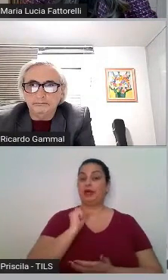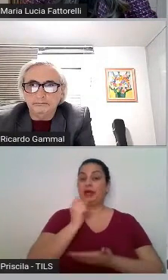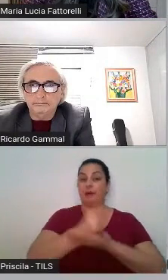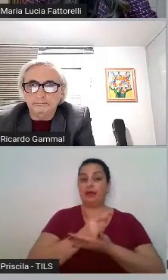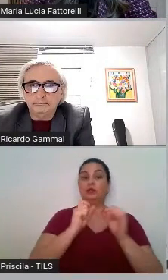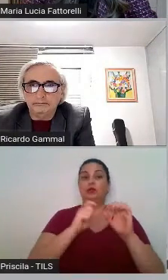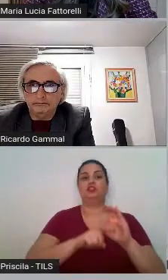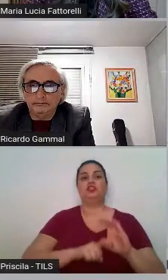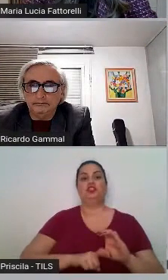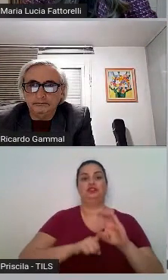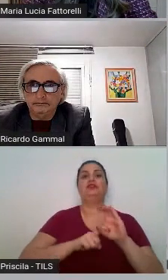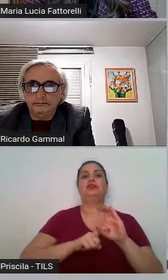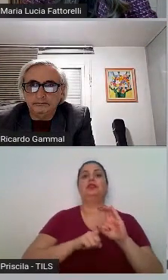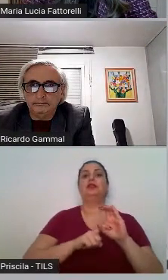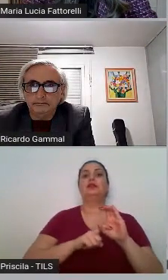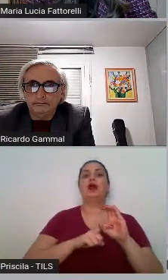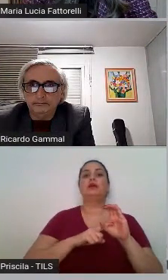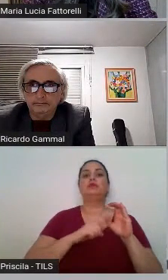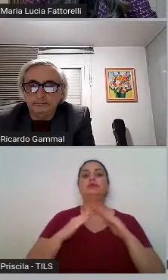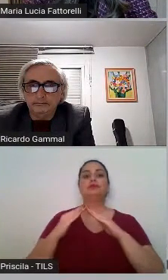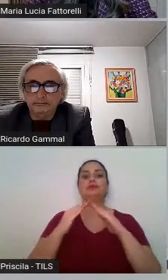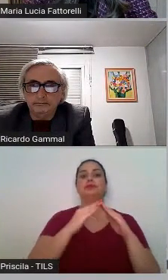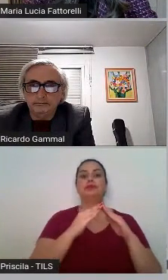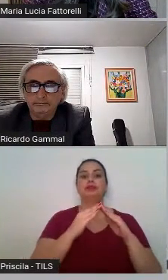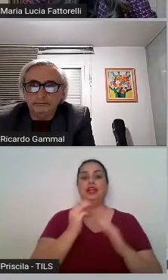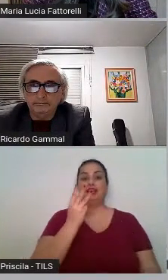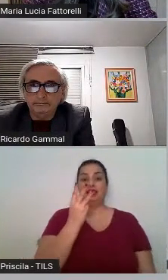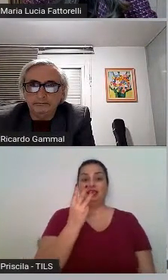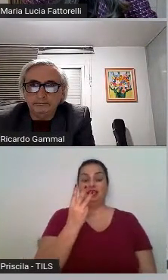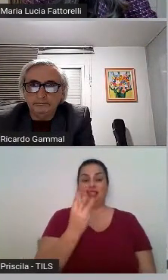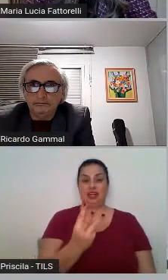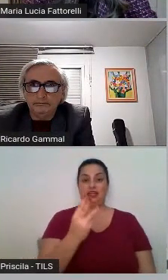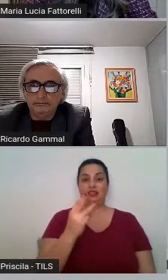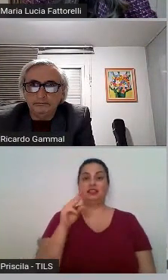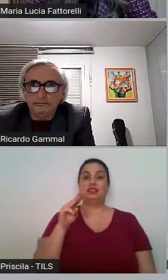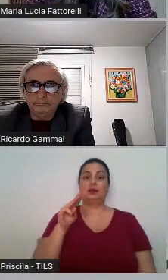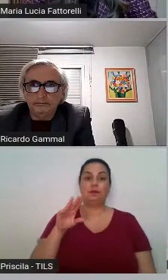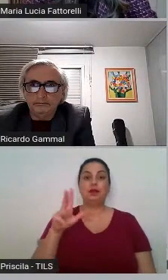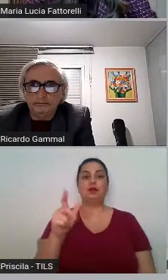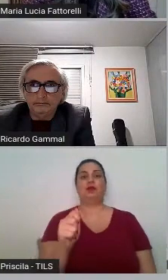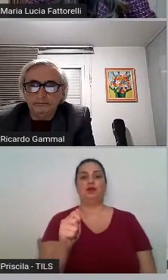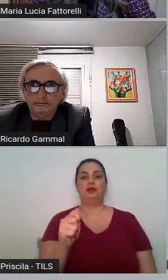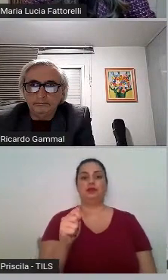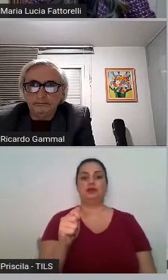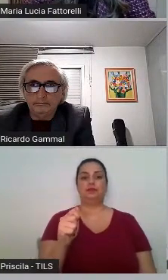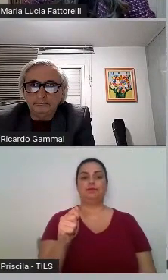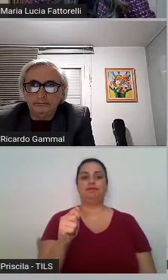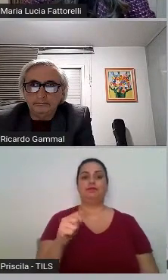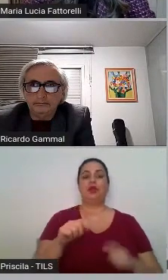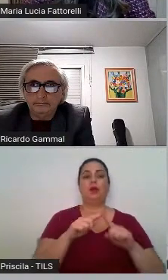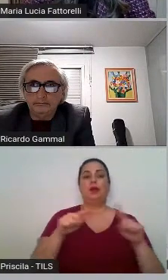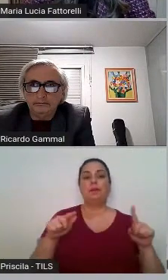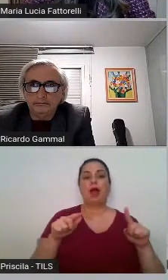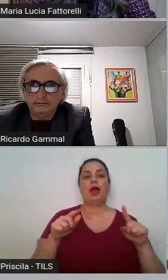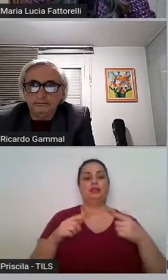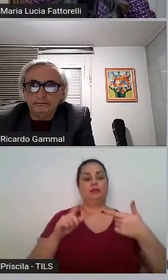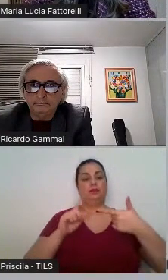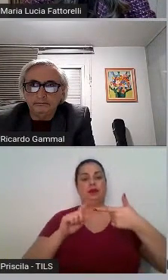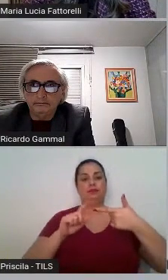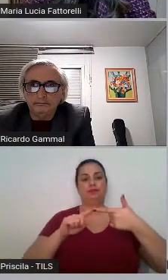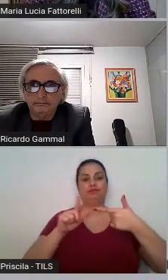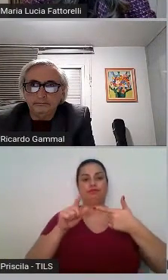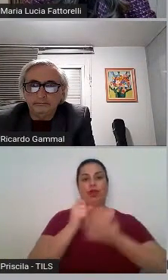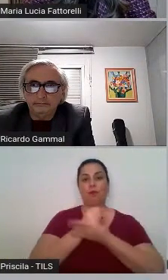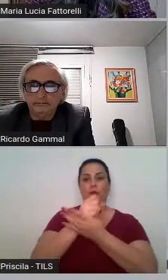em 2019. No mesmo ano, para assistência social, 1 bilhão e meio,